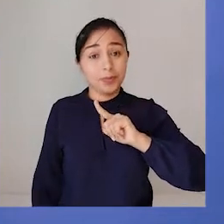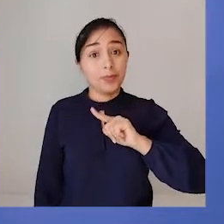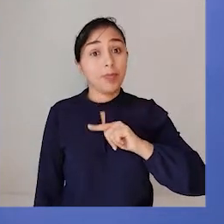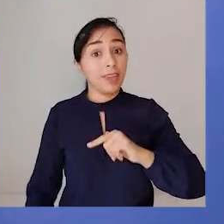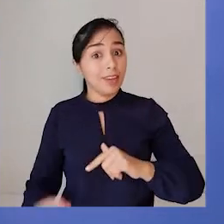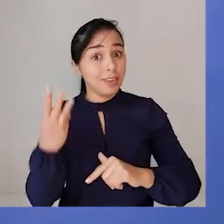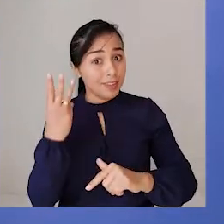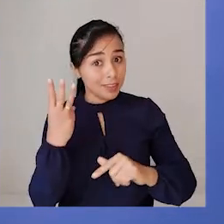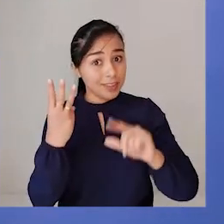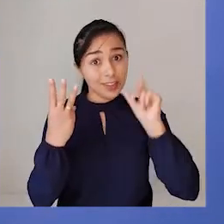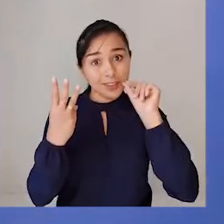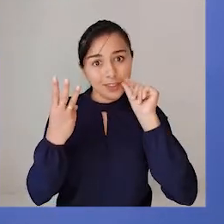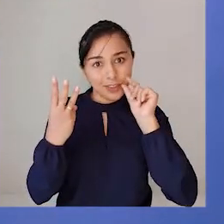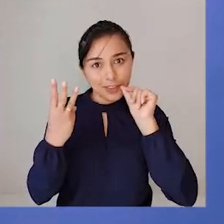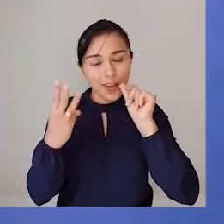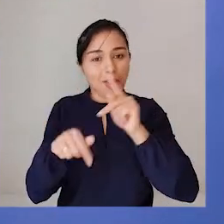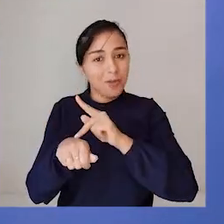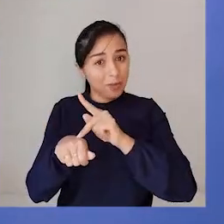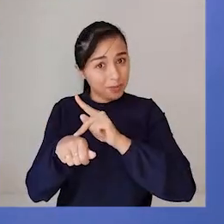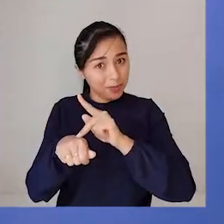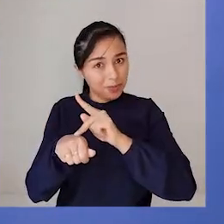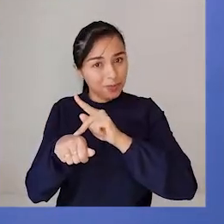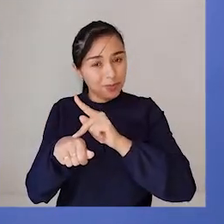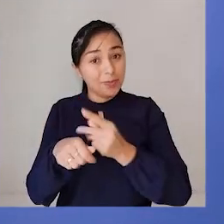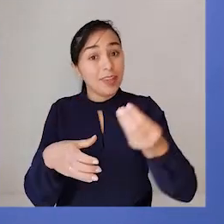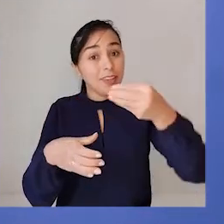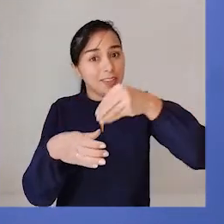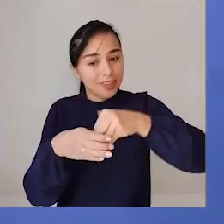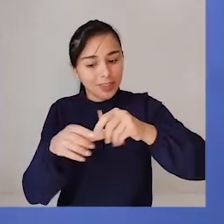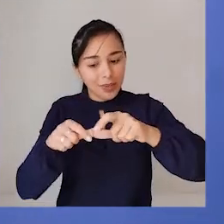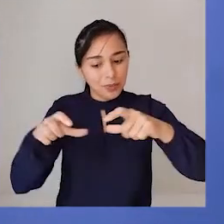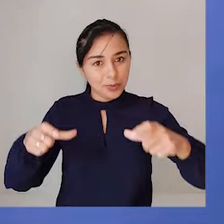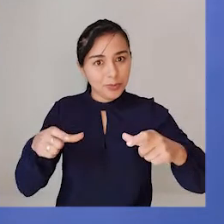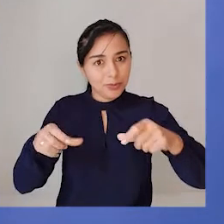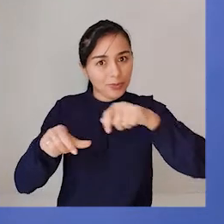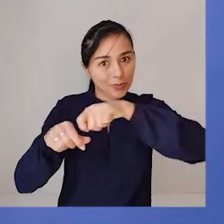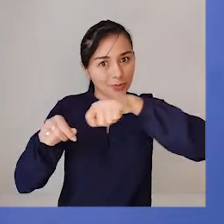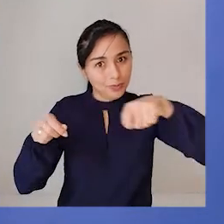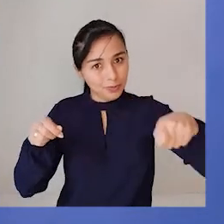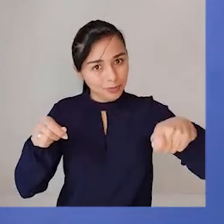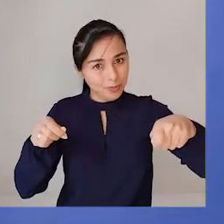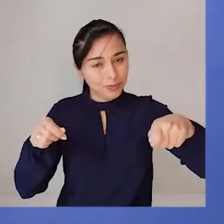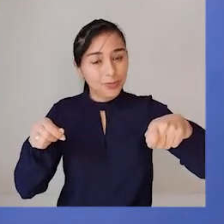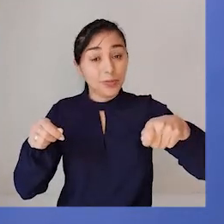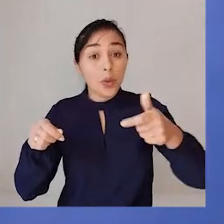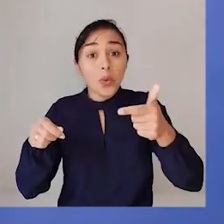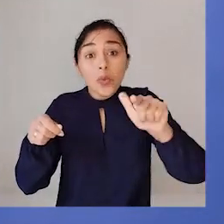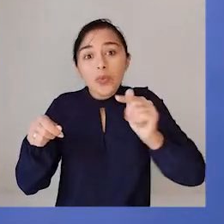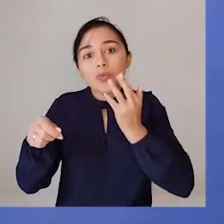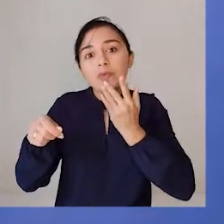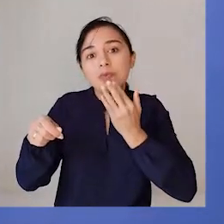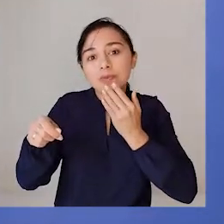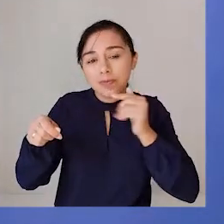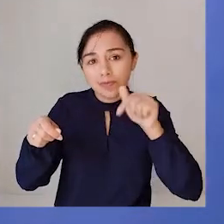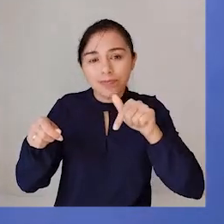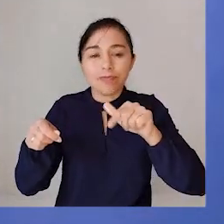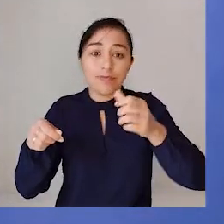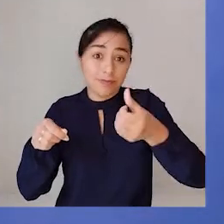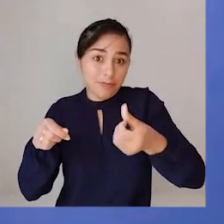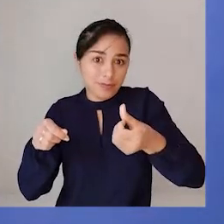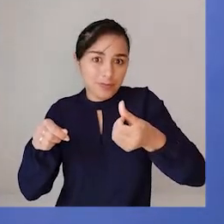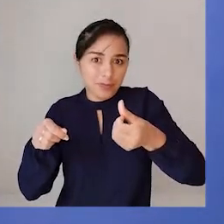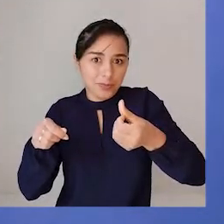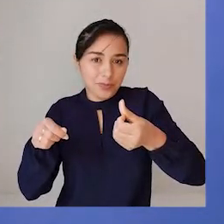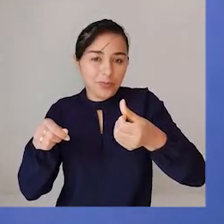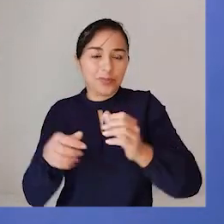três lápis pretos dentro de um estojo. O restante desses lápis, que é um total de seis,